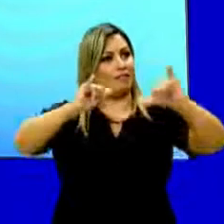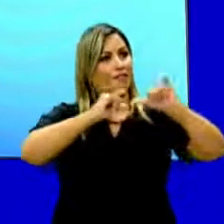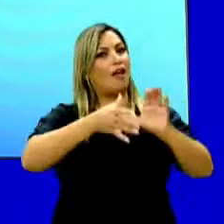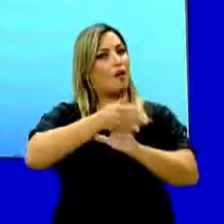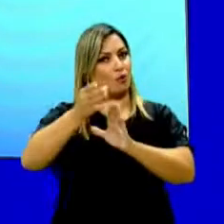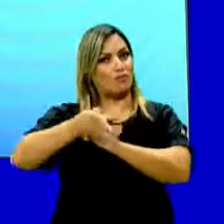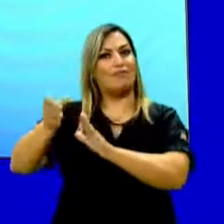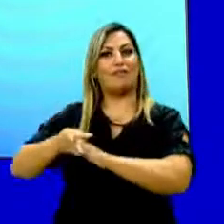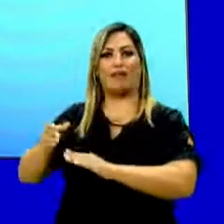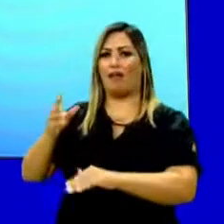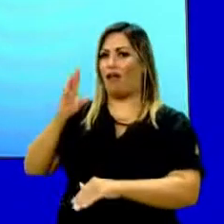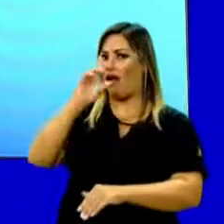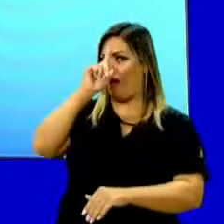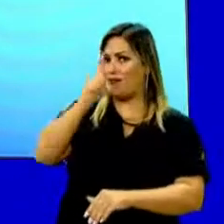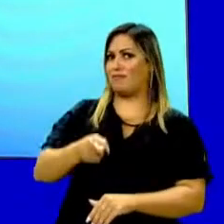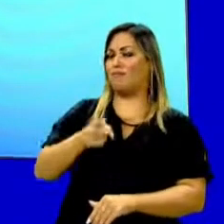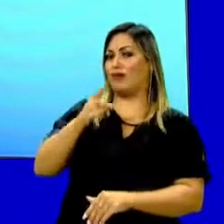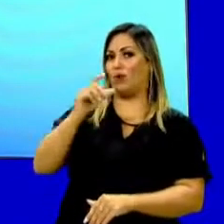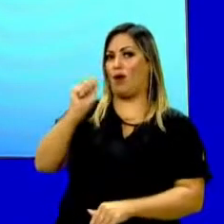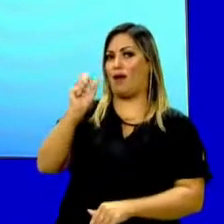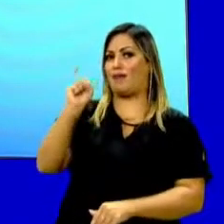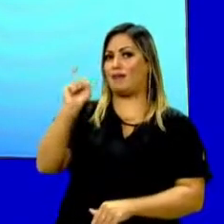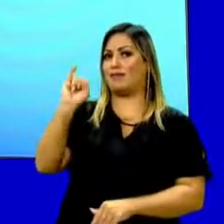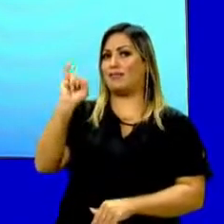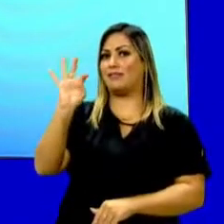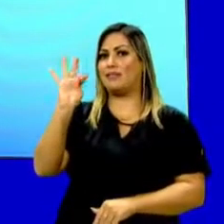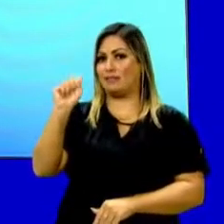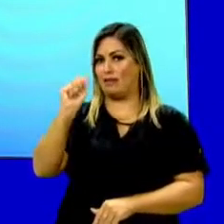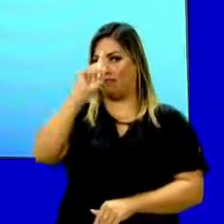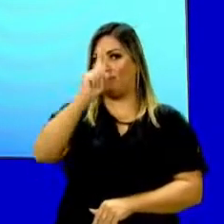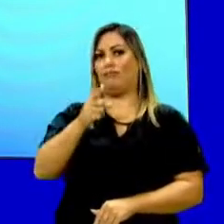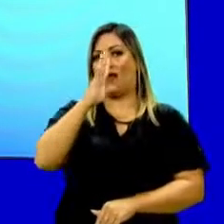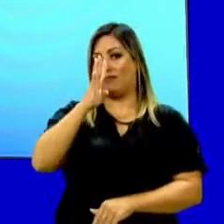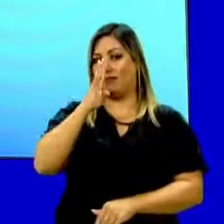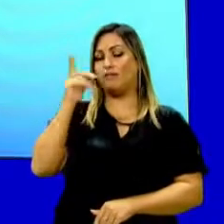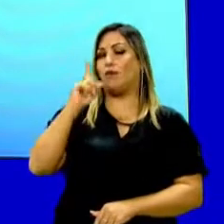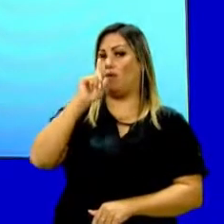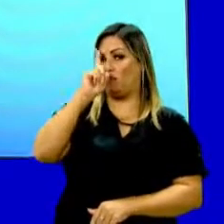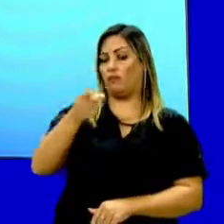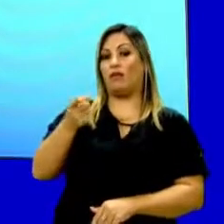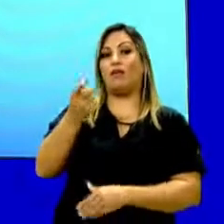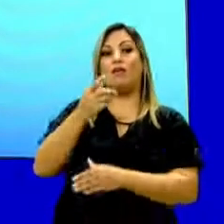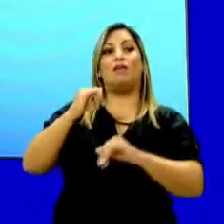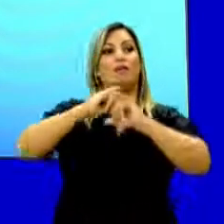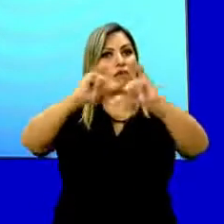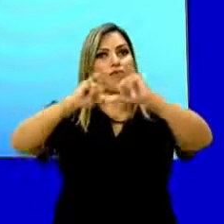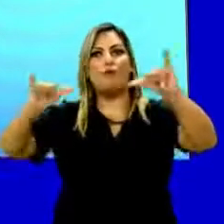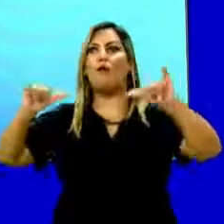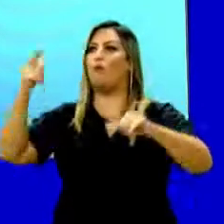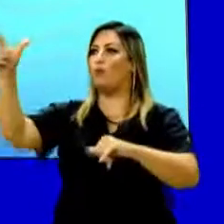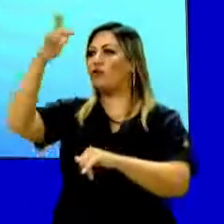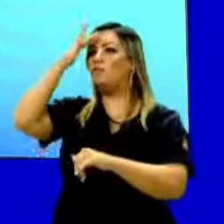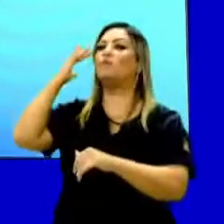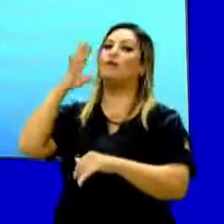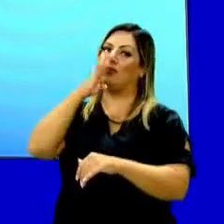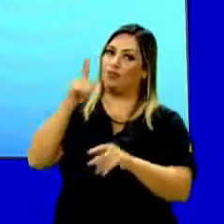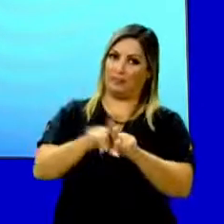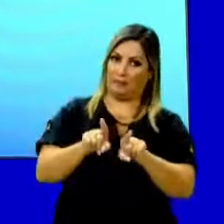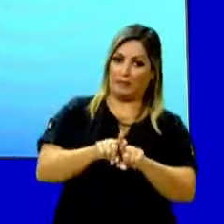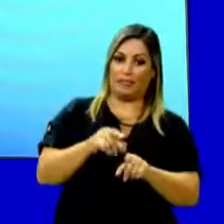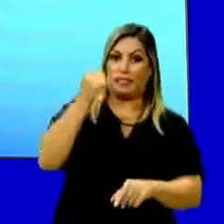É o verbo que dá ordem, né? É o verbo do imperativo. E passe adiante. Porque a ideia do